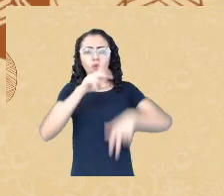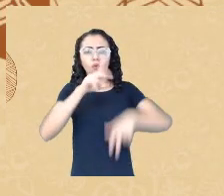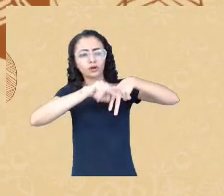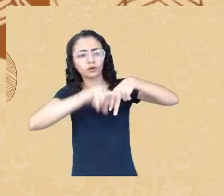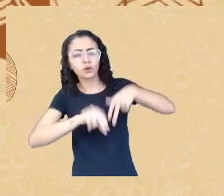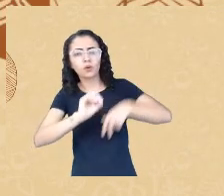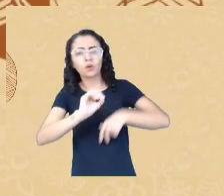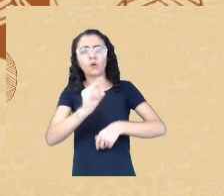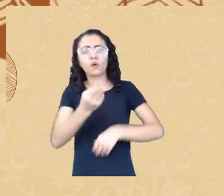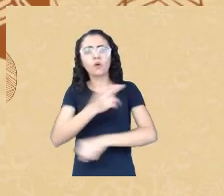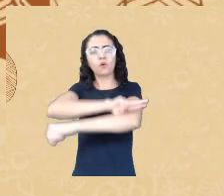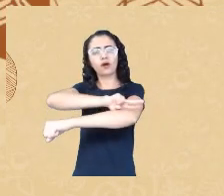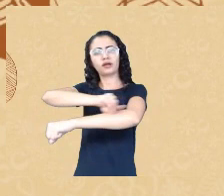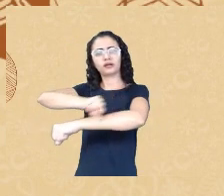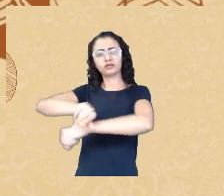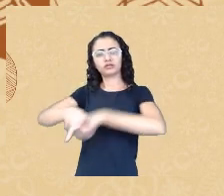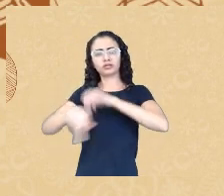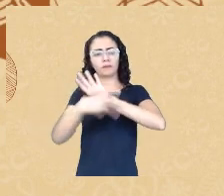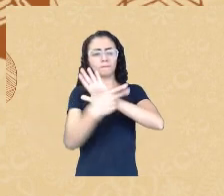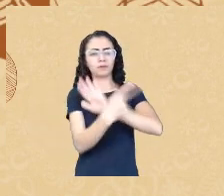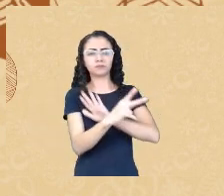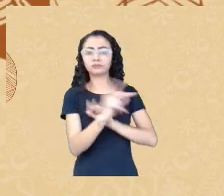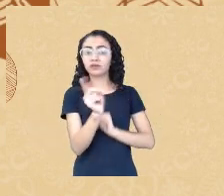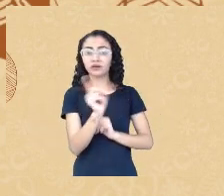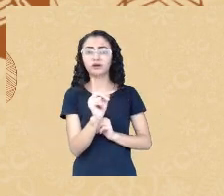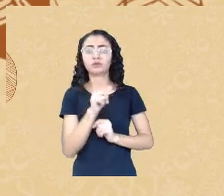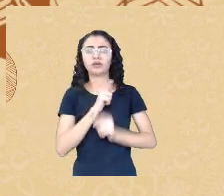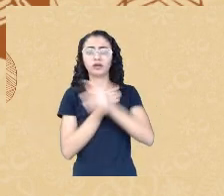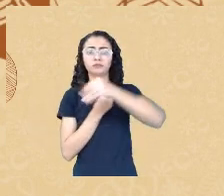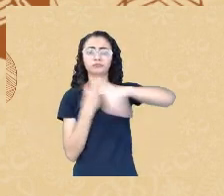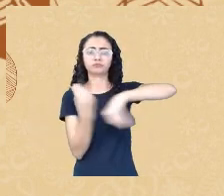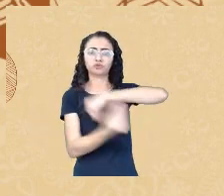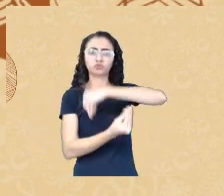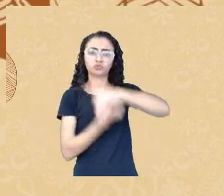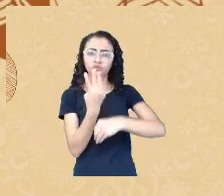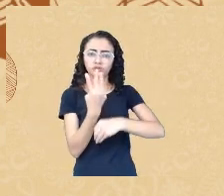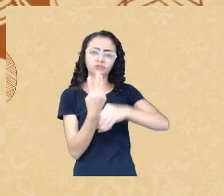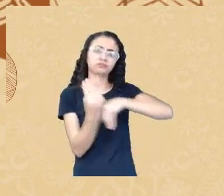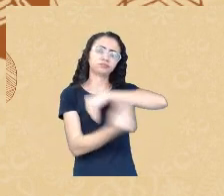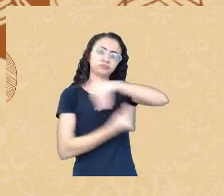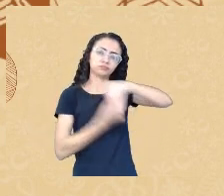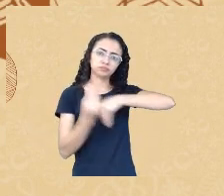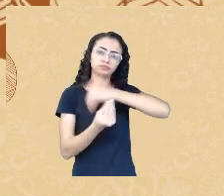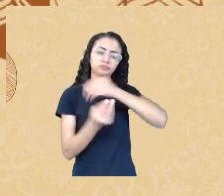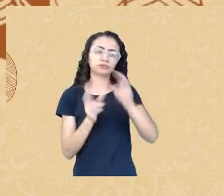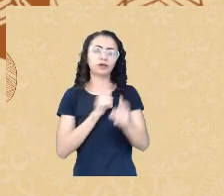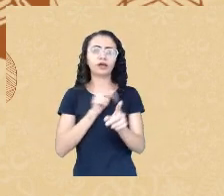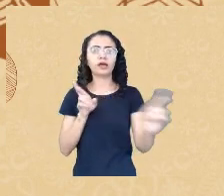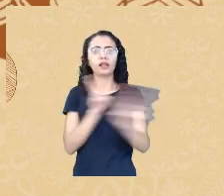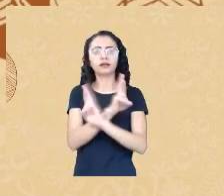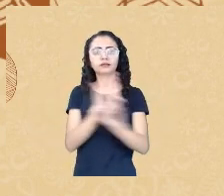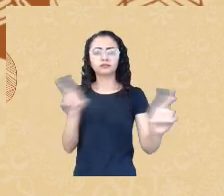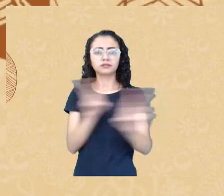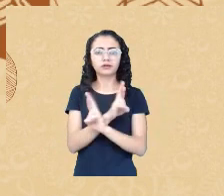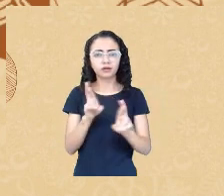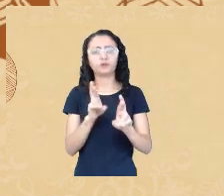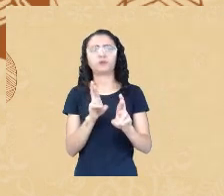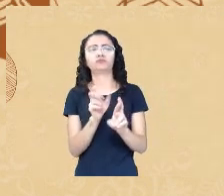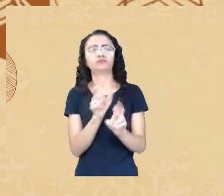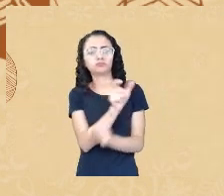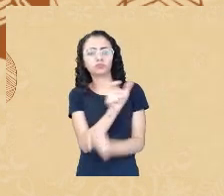é sempre uma combinação a inter-relação entre esses termos então por isso nós estamos falando sempre de